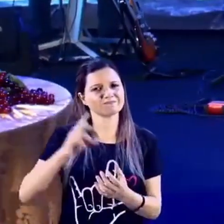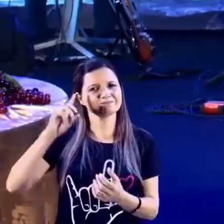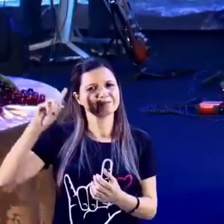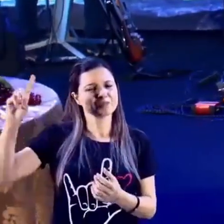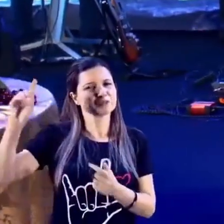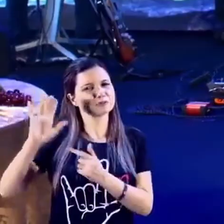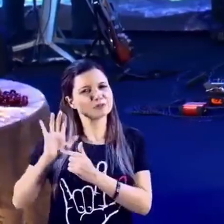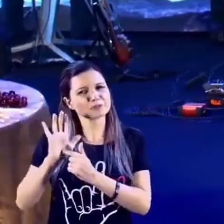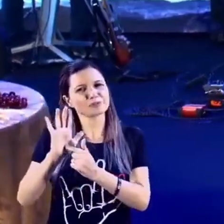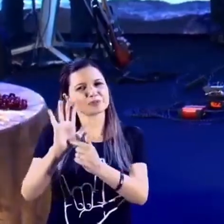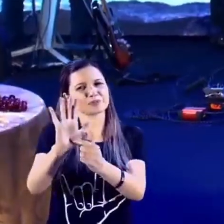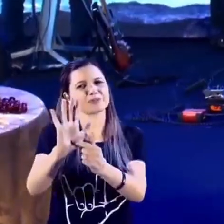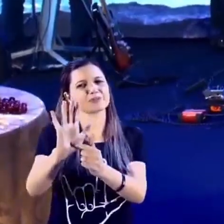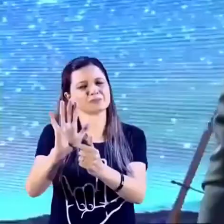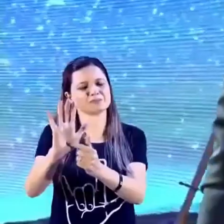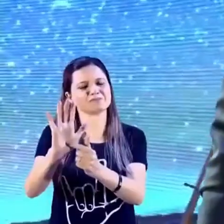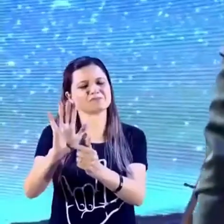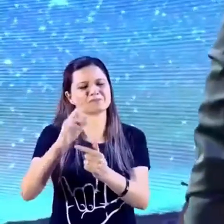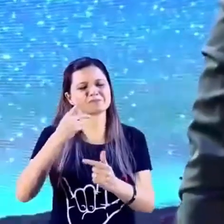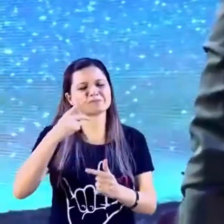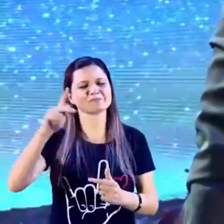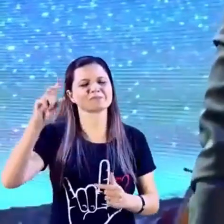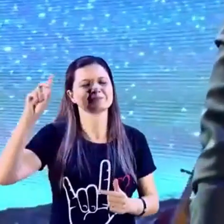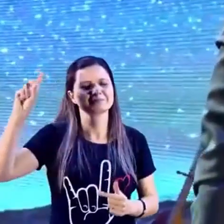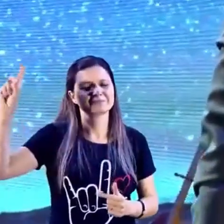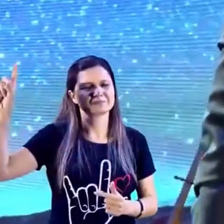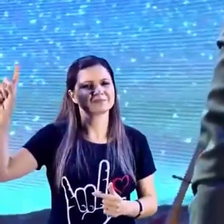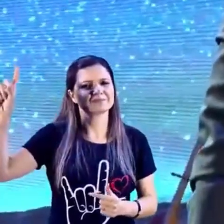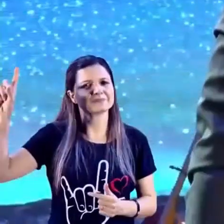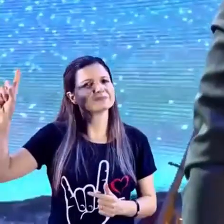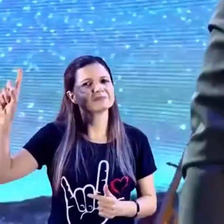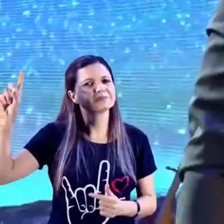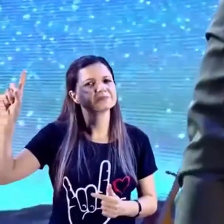está se revelando para mim e para você aqui na Palavra de Deus. Como? Na Palavra dEle.